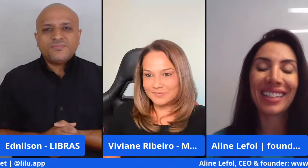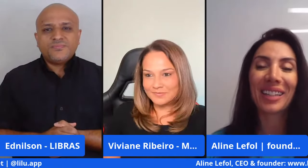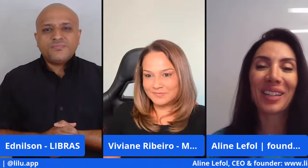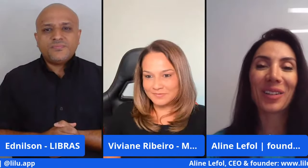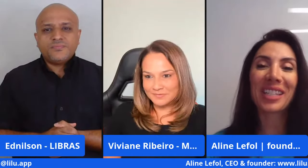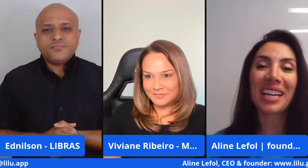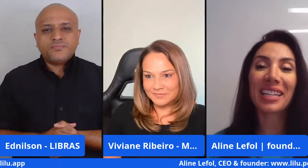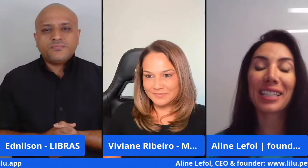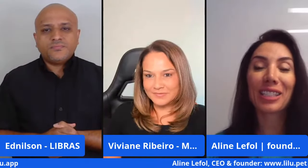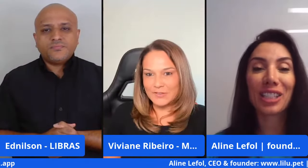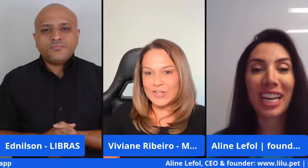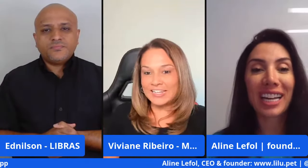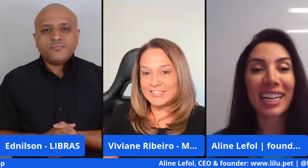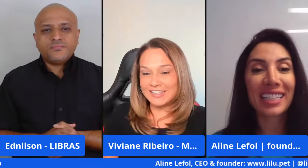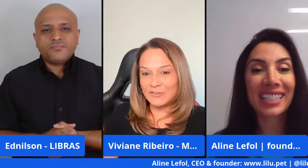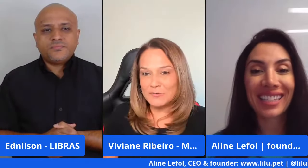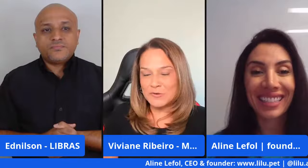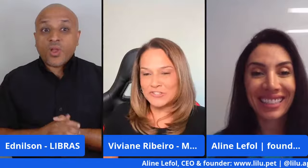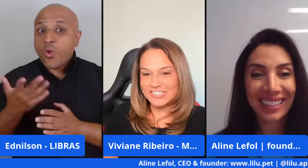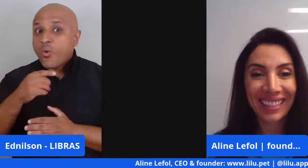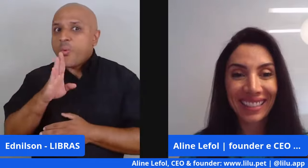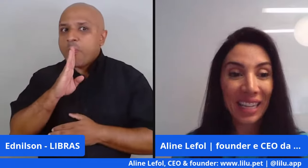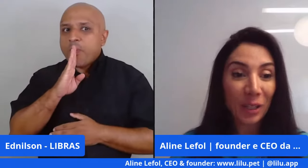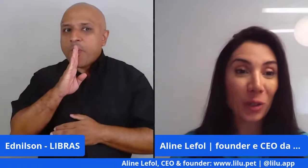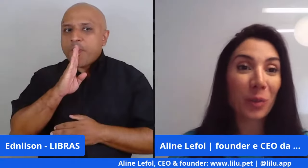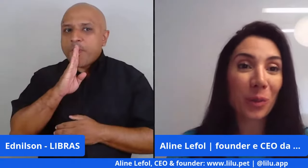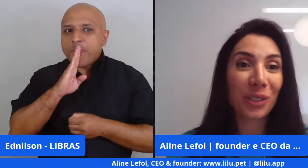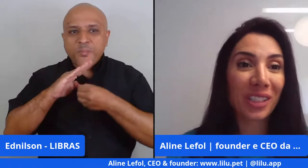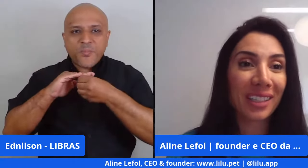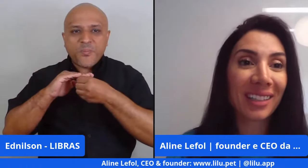Aline. Oi, Aline, você está no mute.